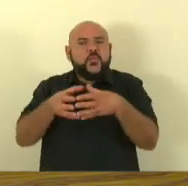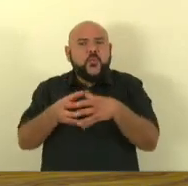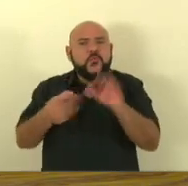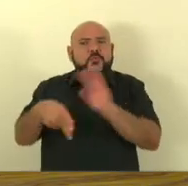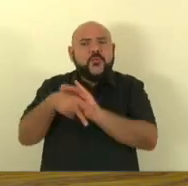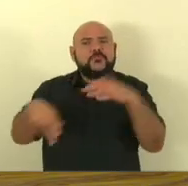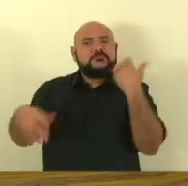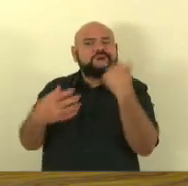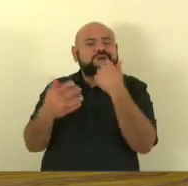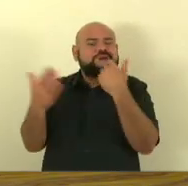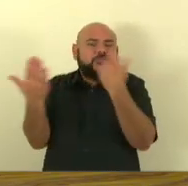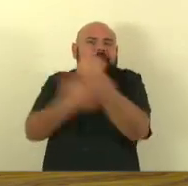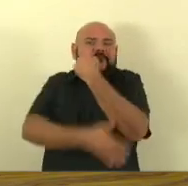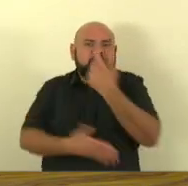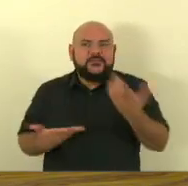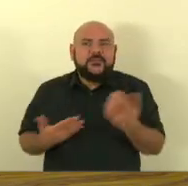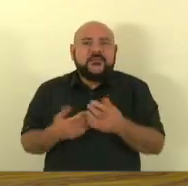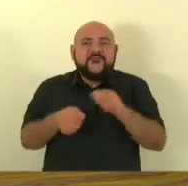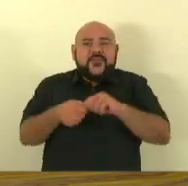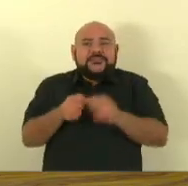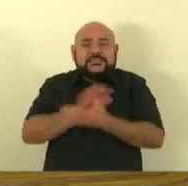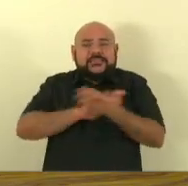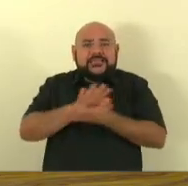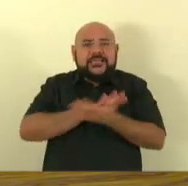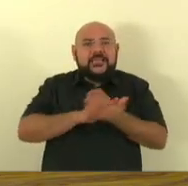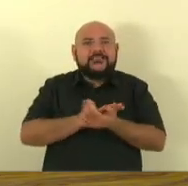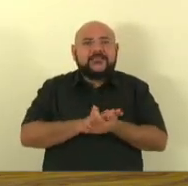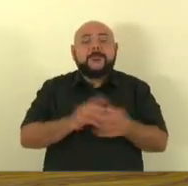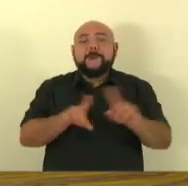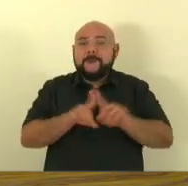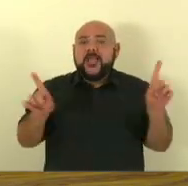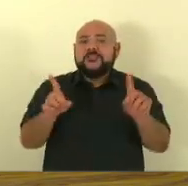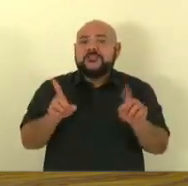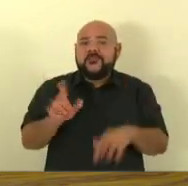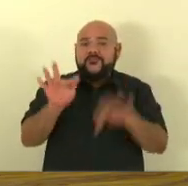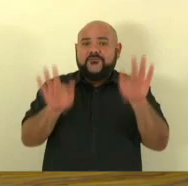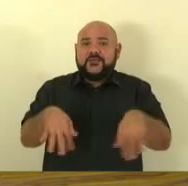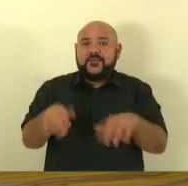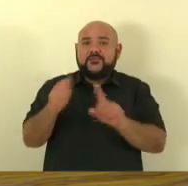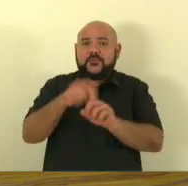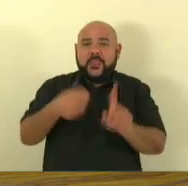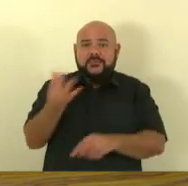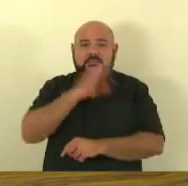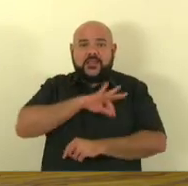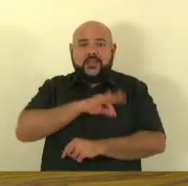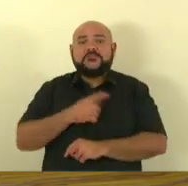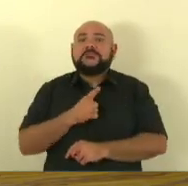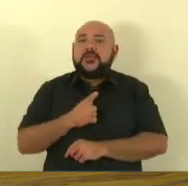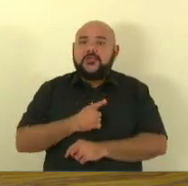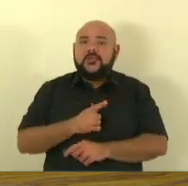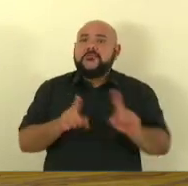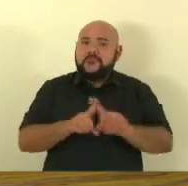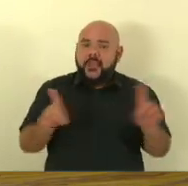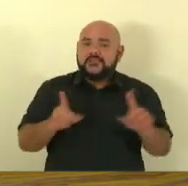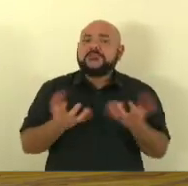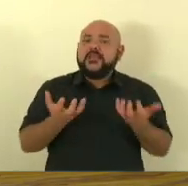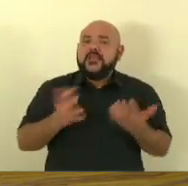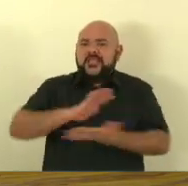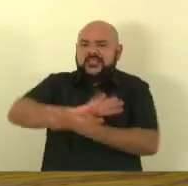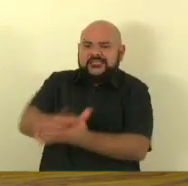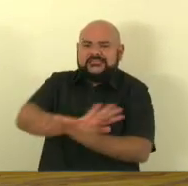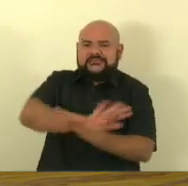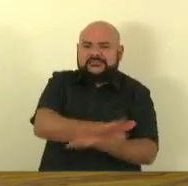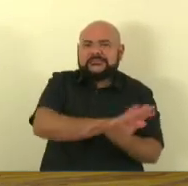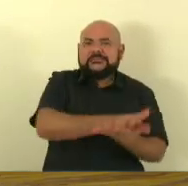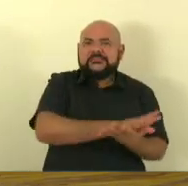nada produzem nada produzem final do mês está lá o salário caindo liso na conta mas querem destruir o desenvolvimento do Brasil